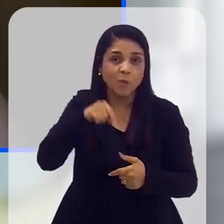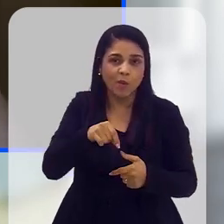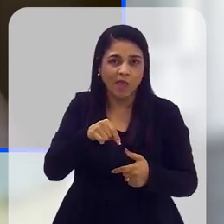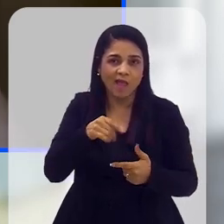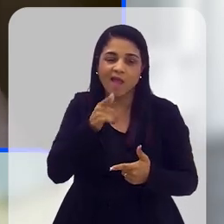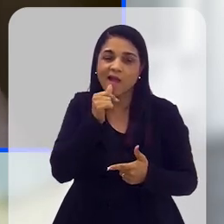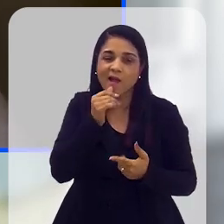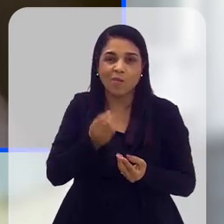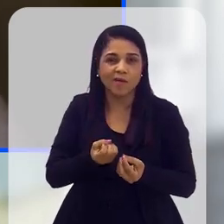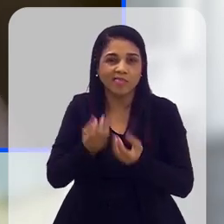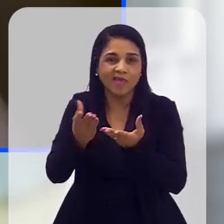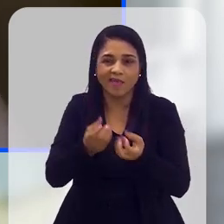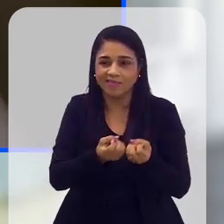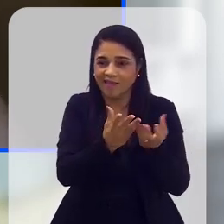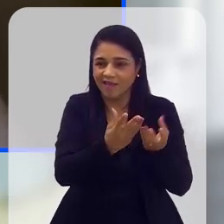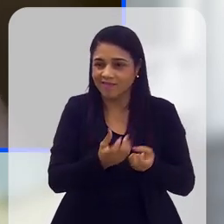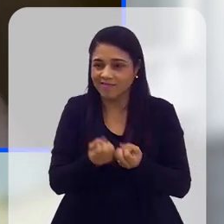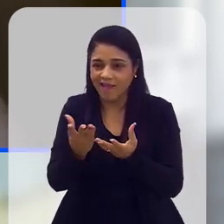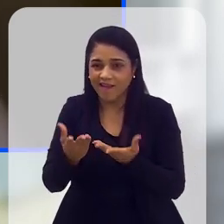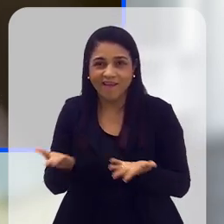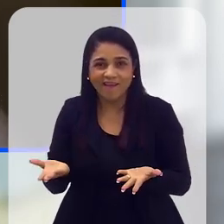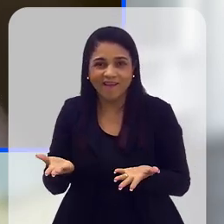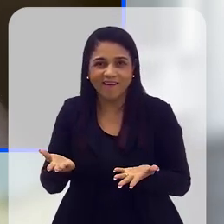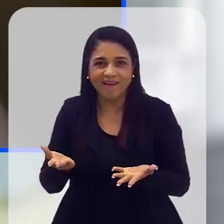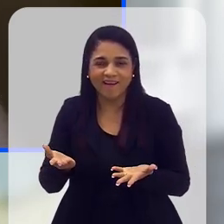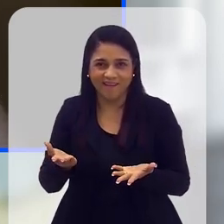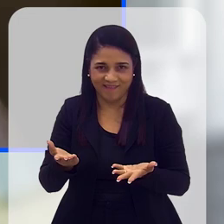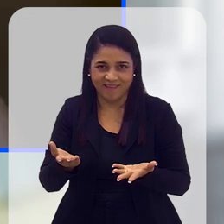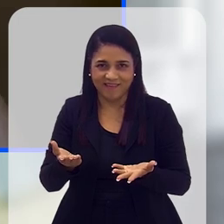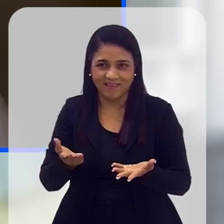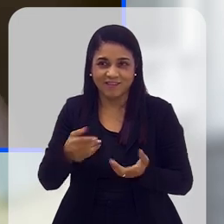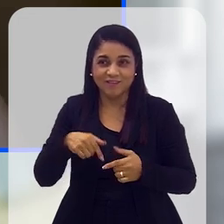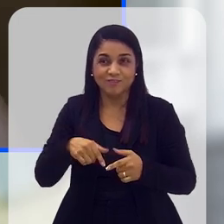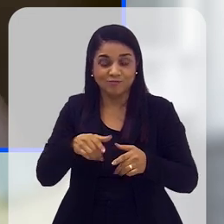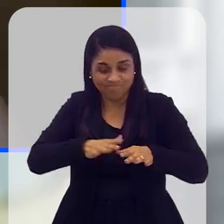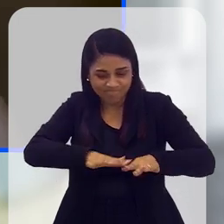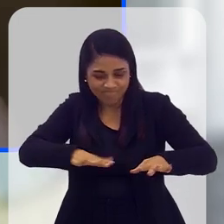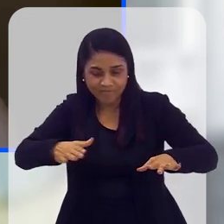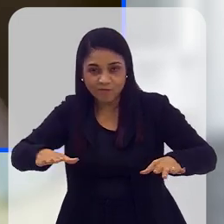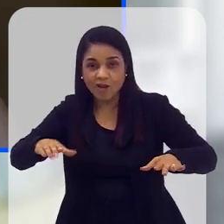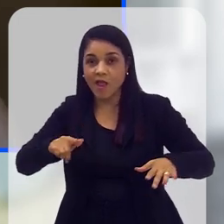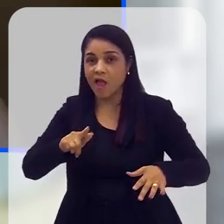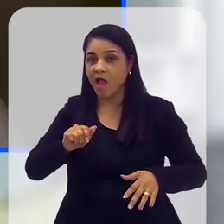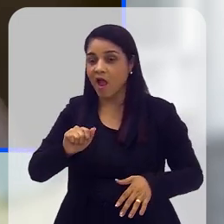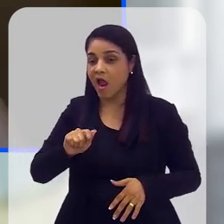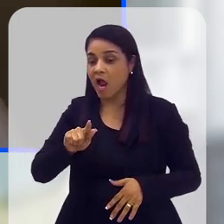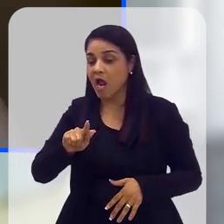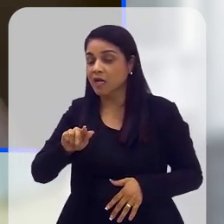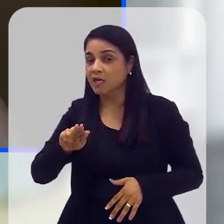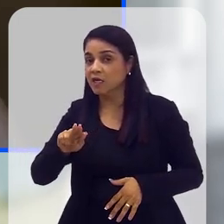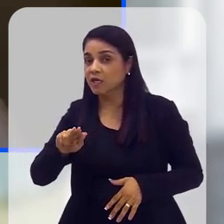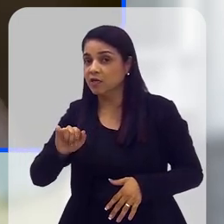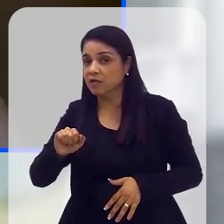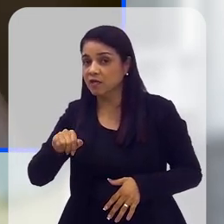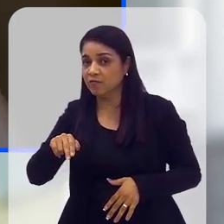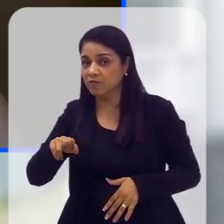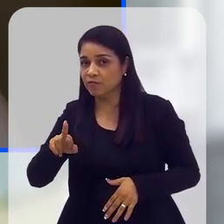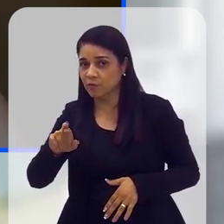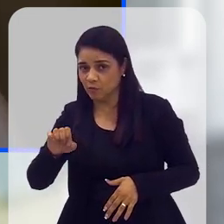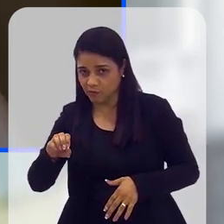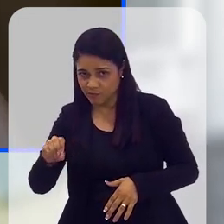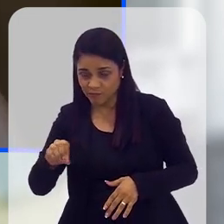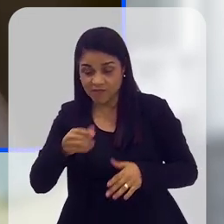estamos gastando diretamente a nossa água, a água realmente de aquíferos brasileiros, de reservas brasileiras.